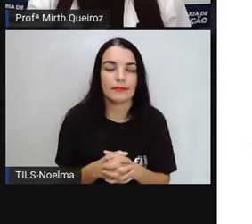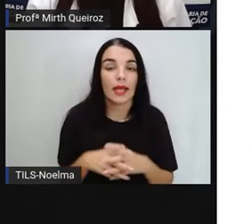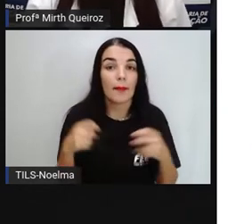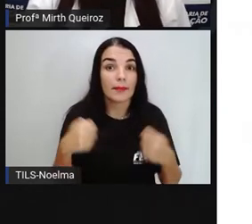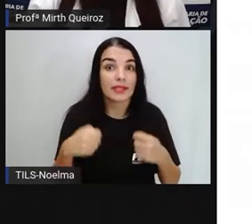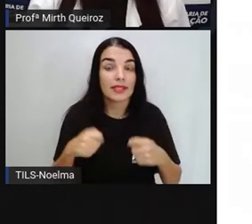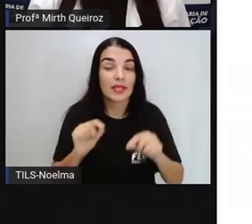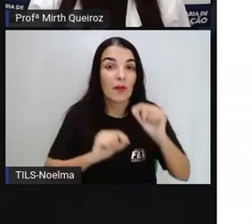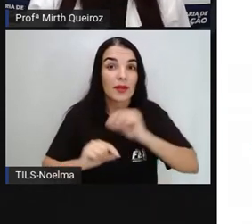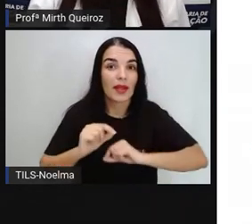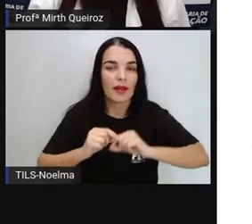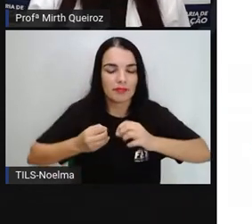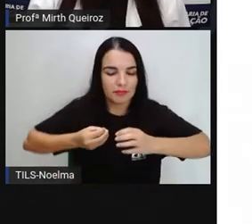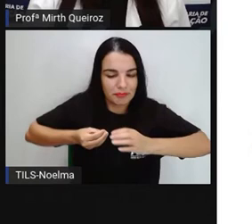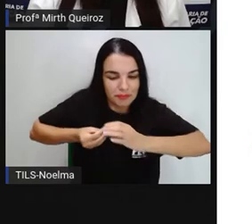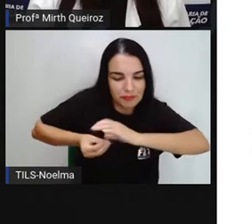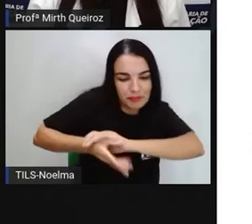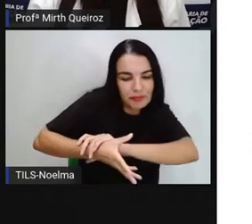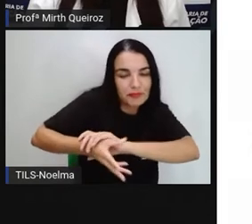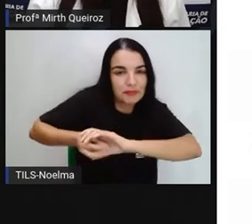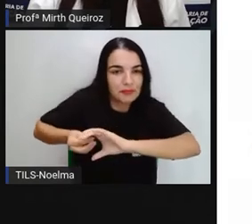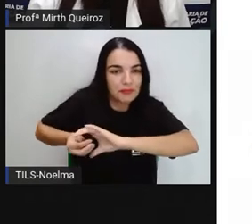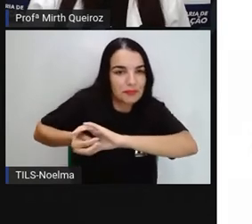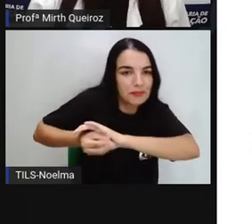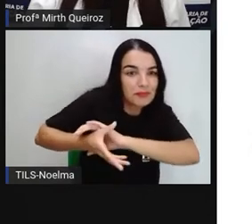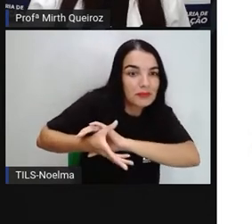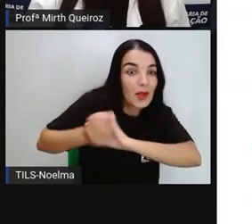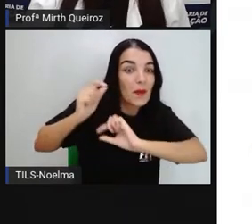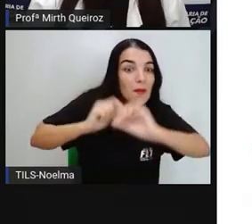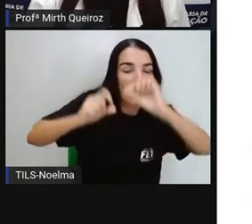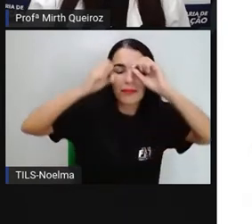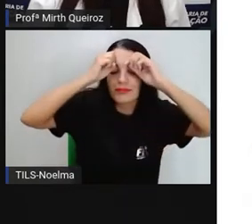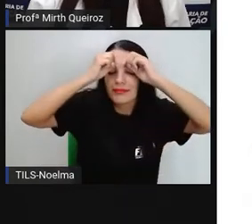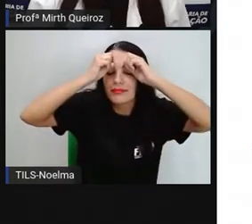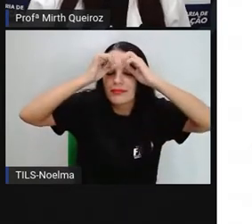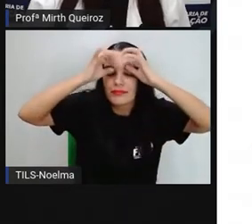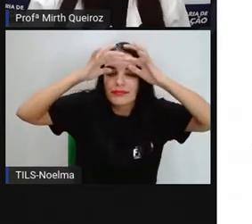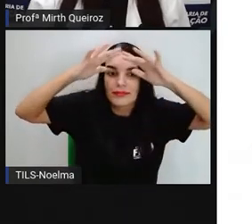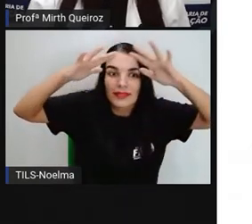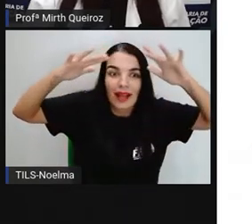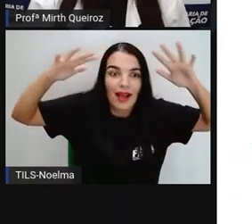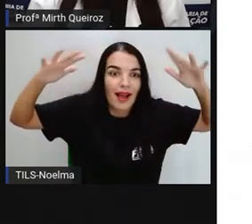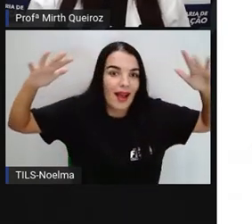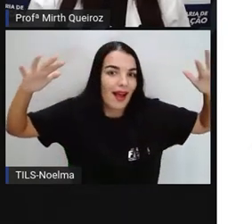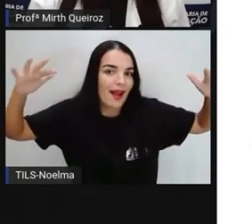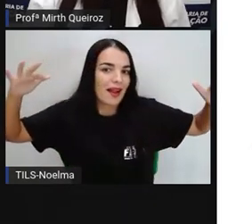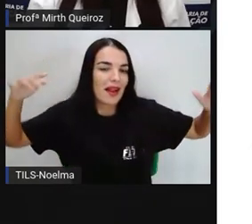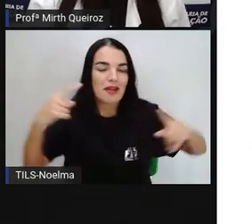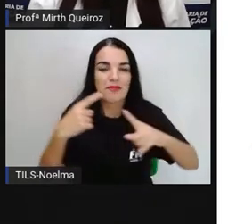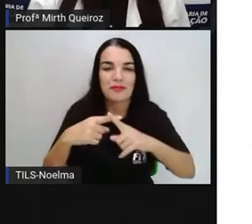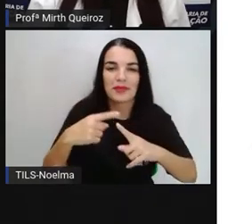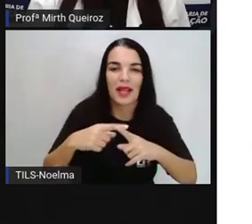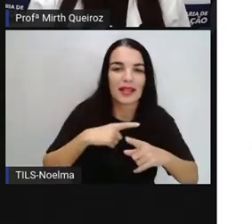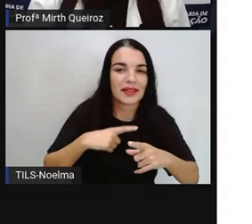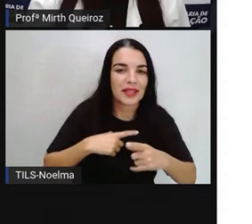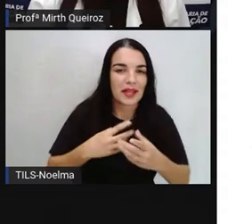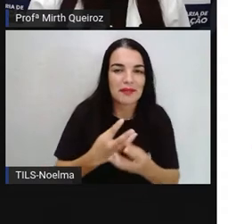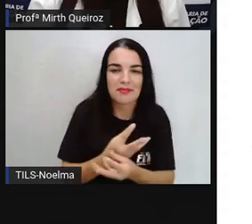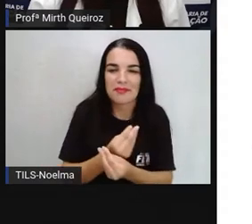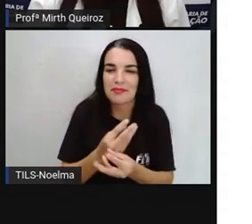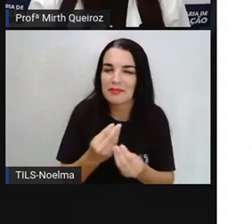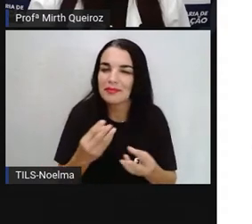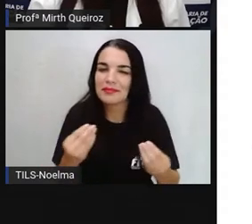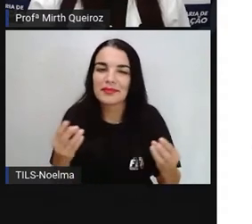Estimular a criatividade, porque as peças vão permitir formar várias figuras, sendo que algumas dessas